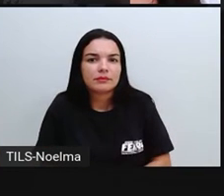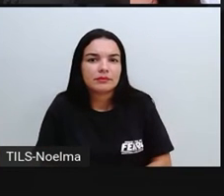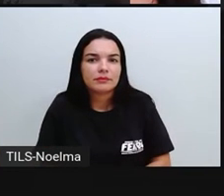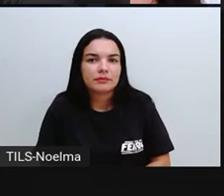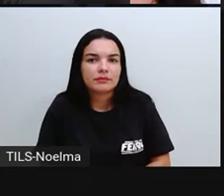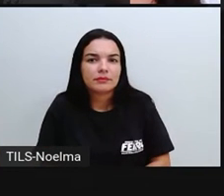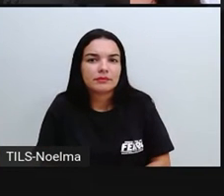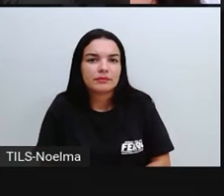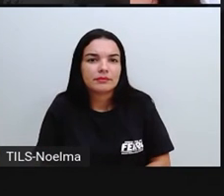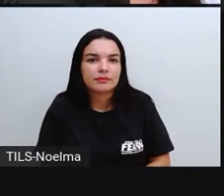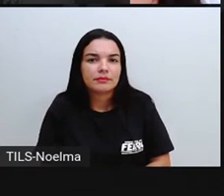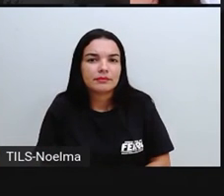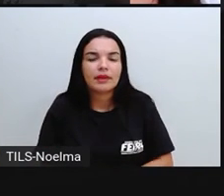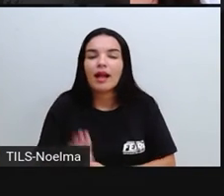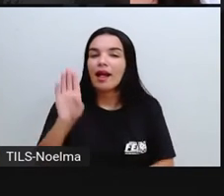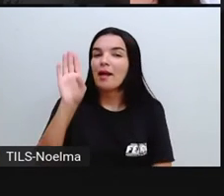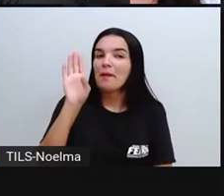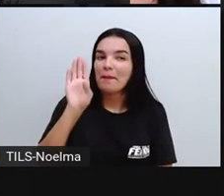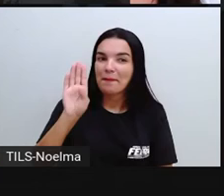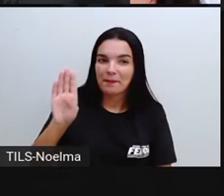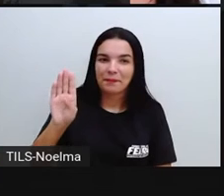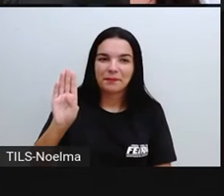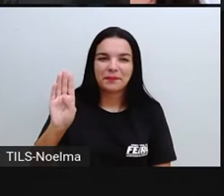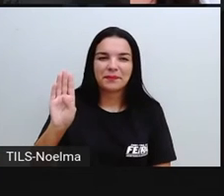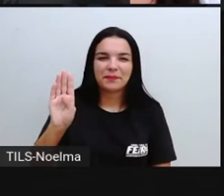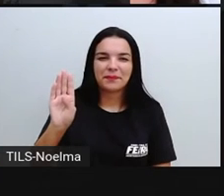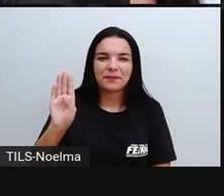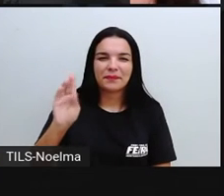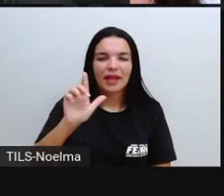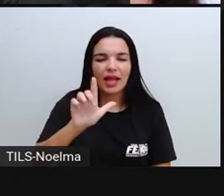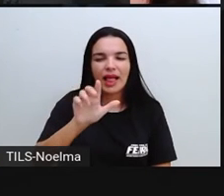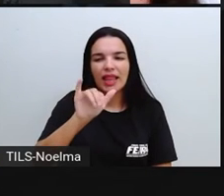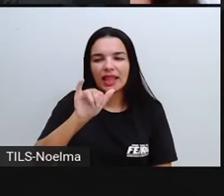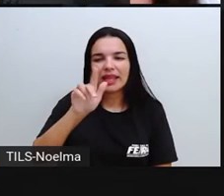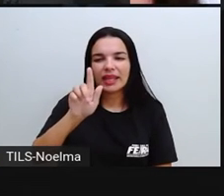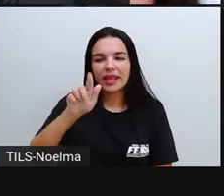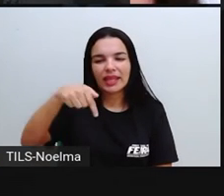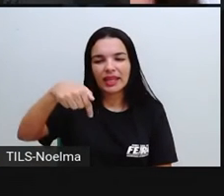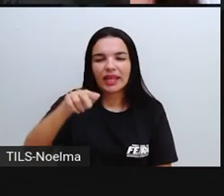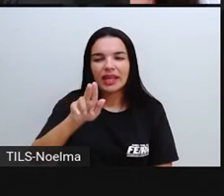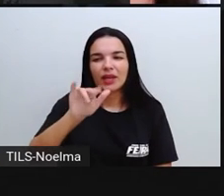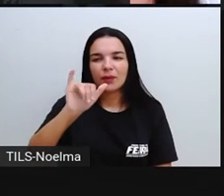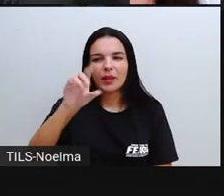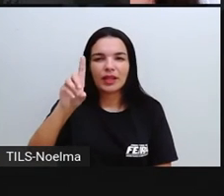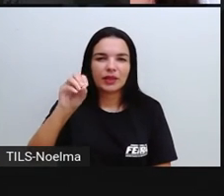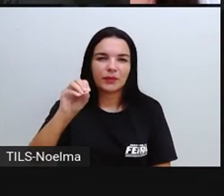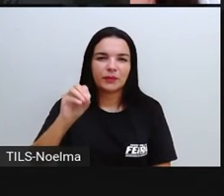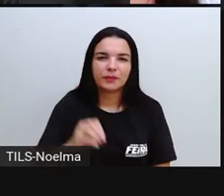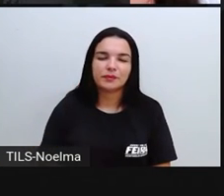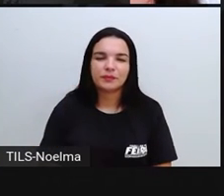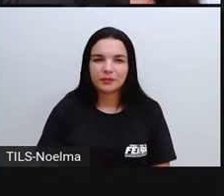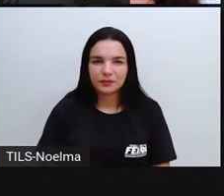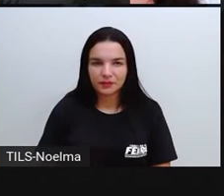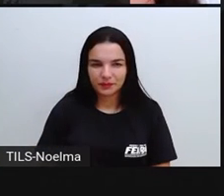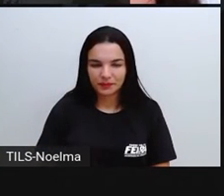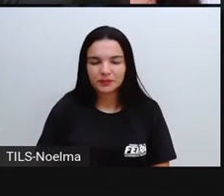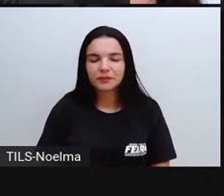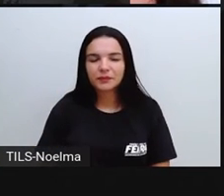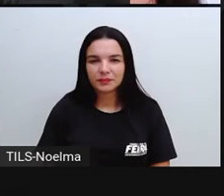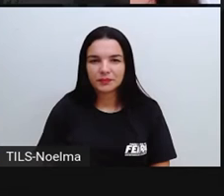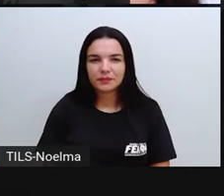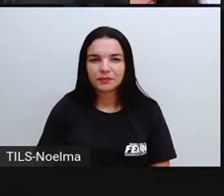Qual é, gente? É o estado líquido. Onde a água vai